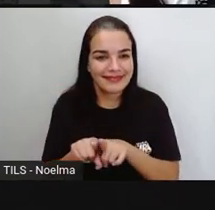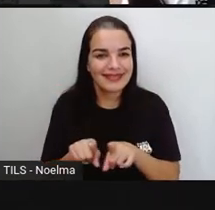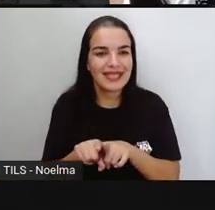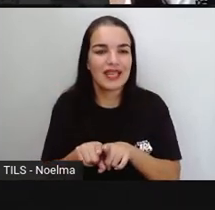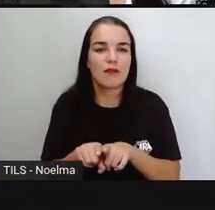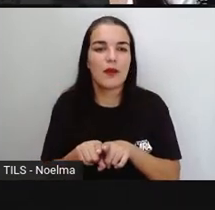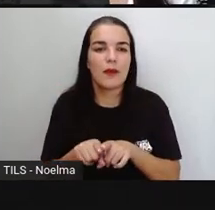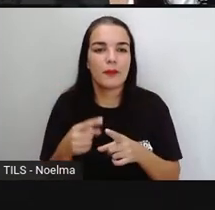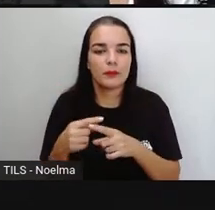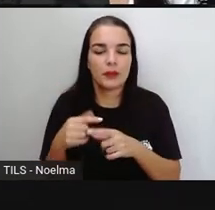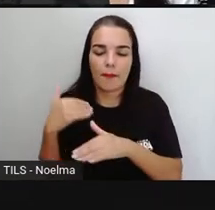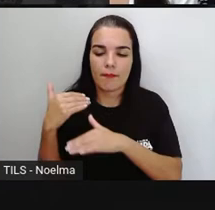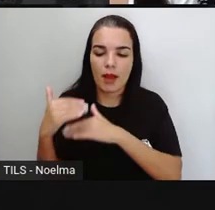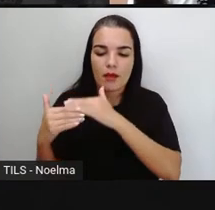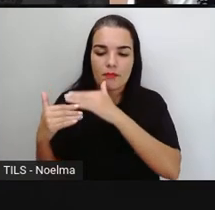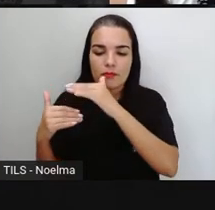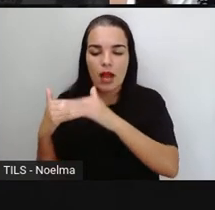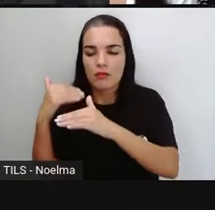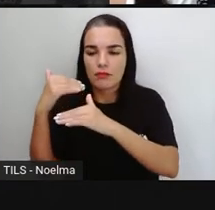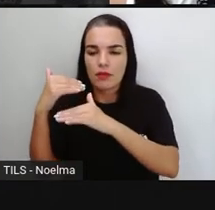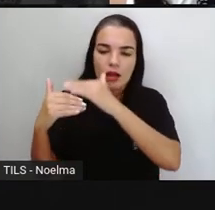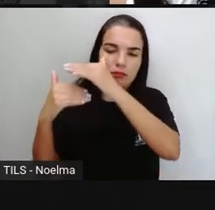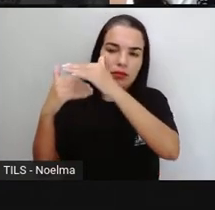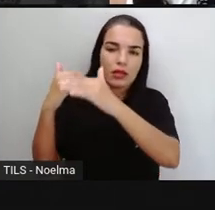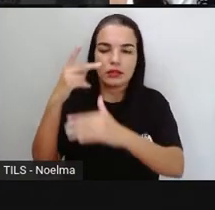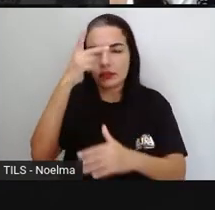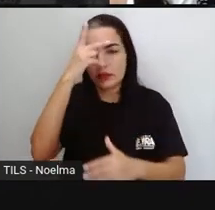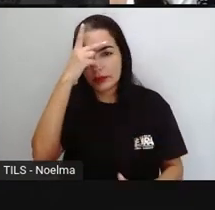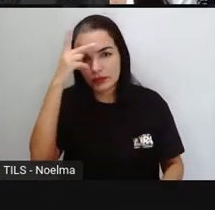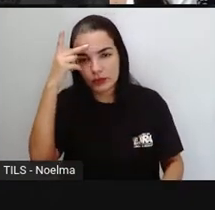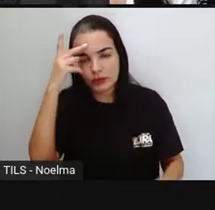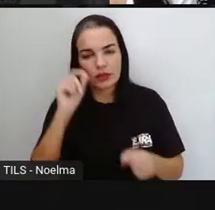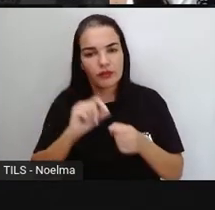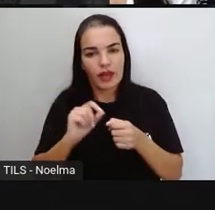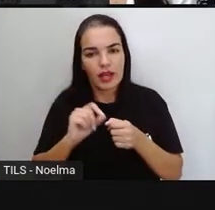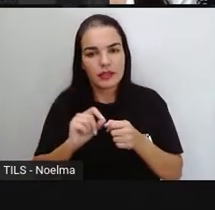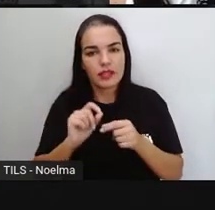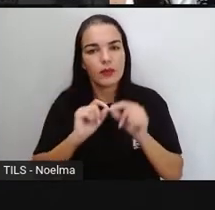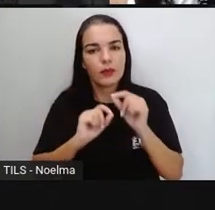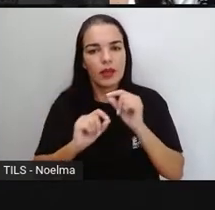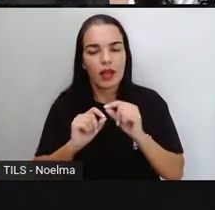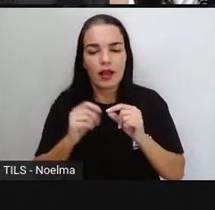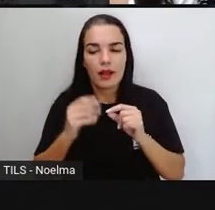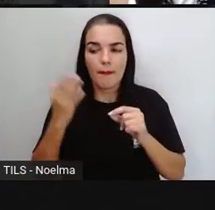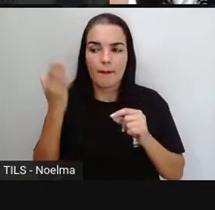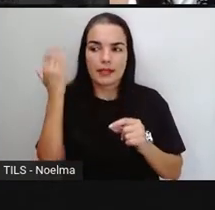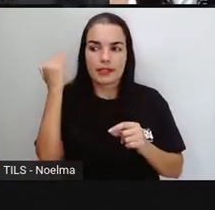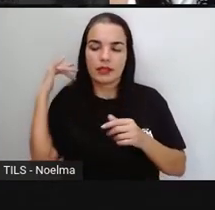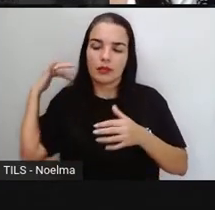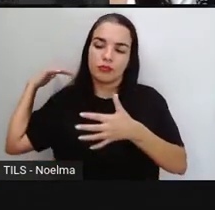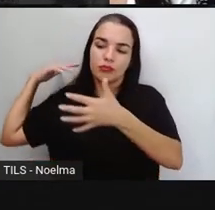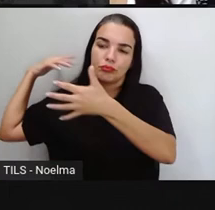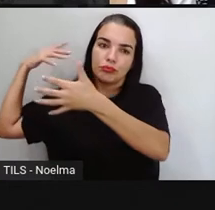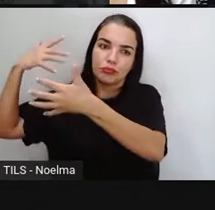pessoas no decorrer do tempo e que passam também, né? De geração para geração.